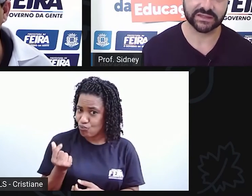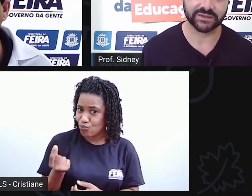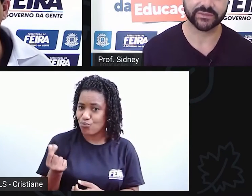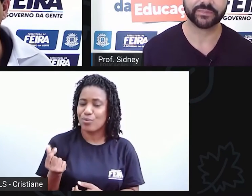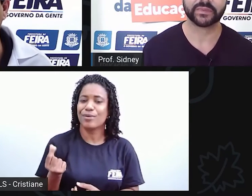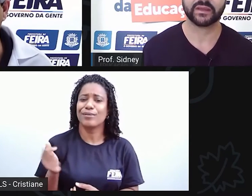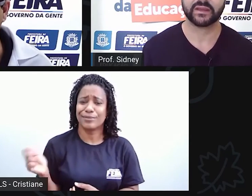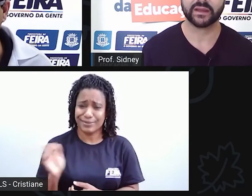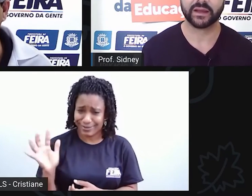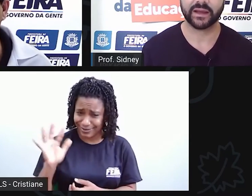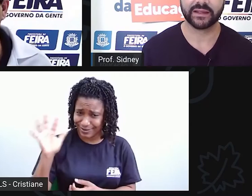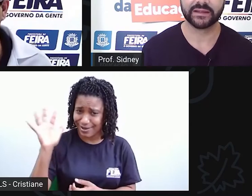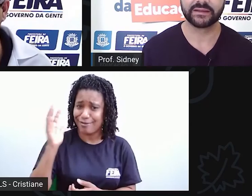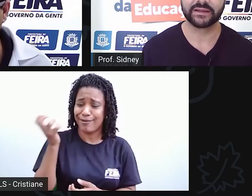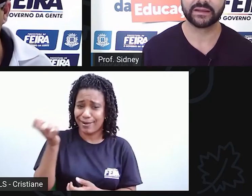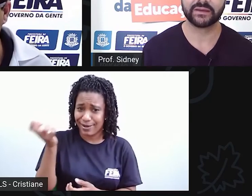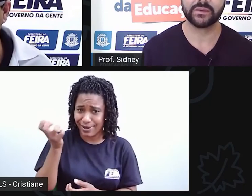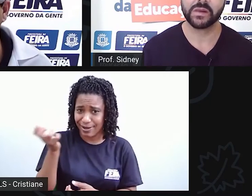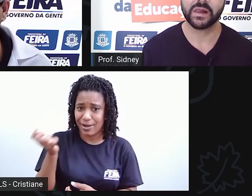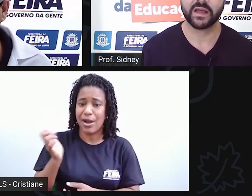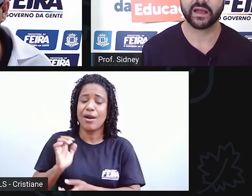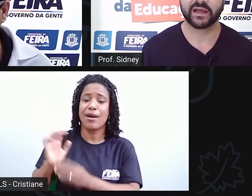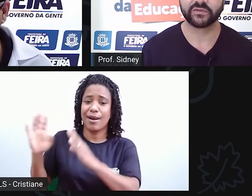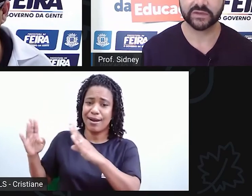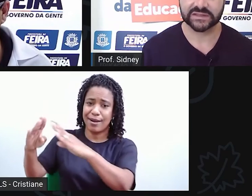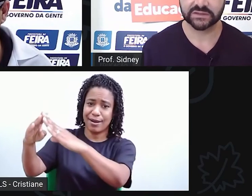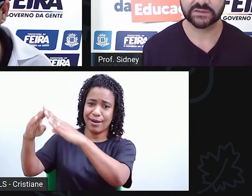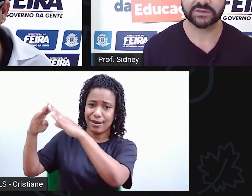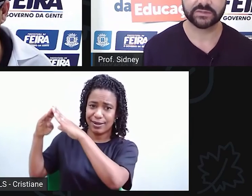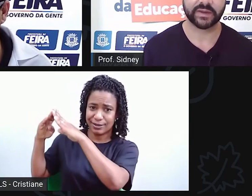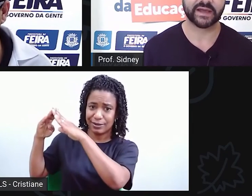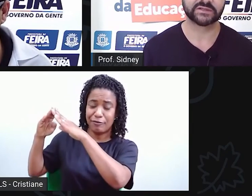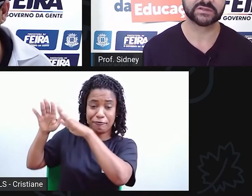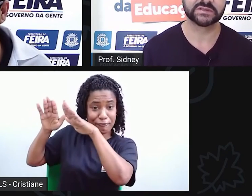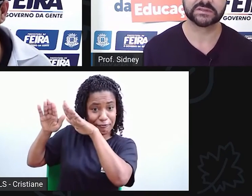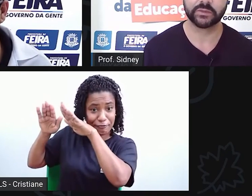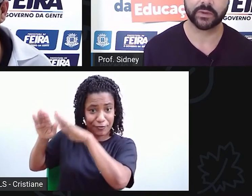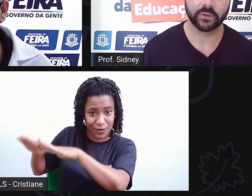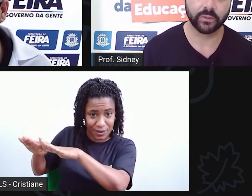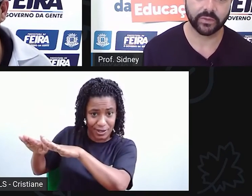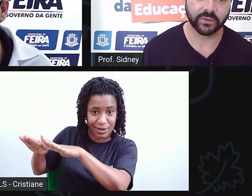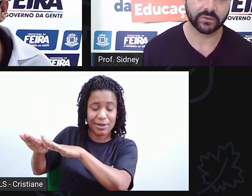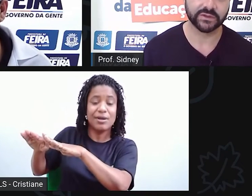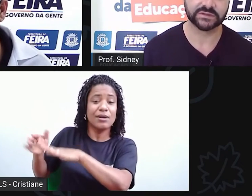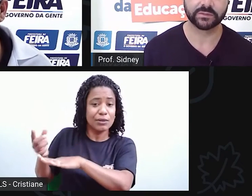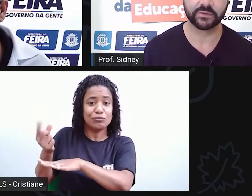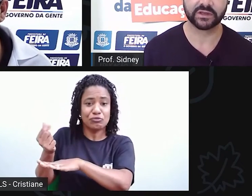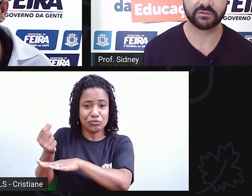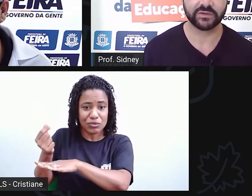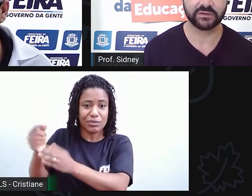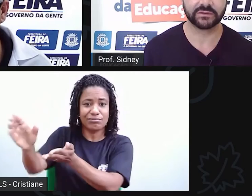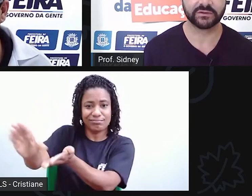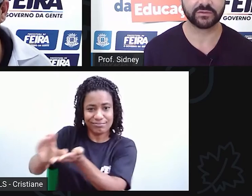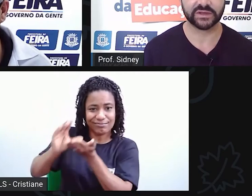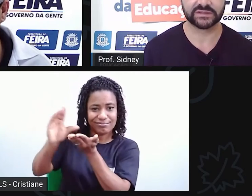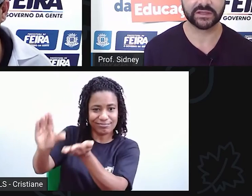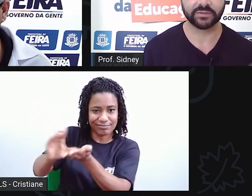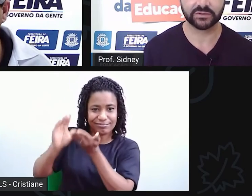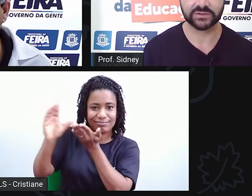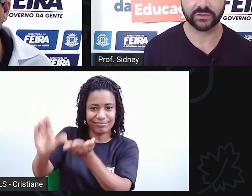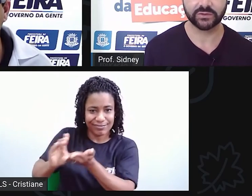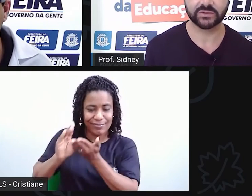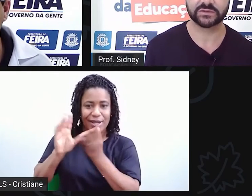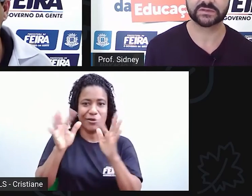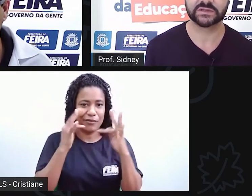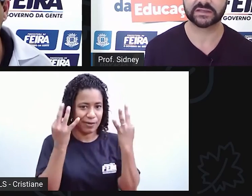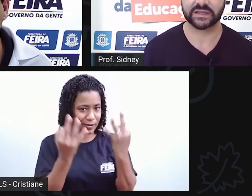financeiro. Entendi. Aí, então, a Fundação Senhor dos Passos se preocupou com isso, porque viu o exemplo